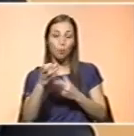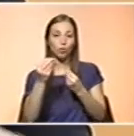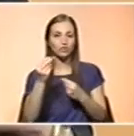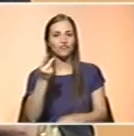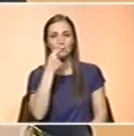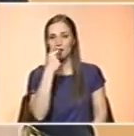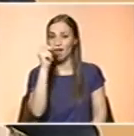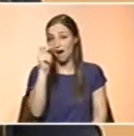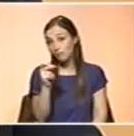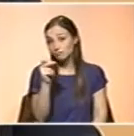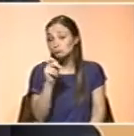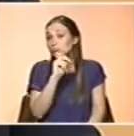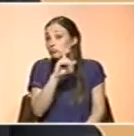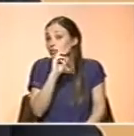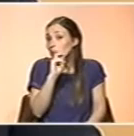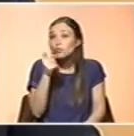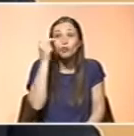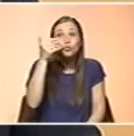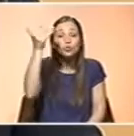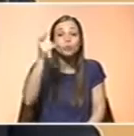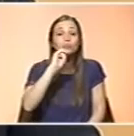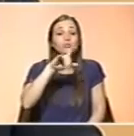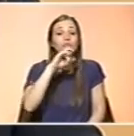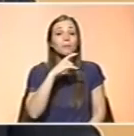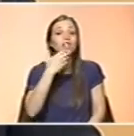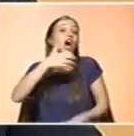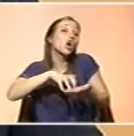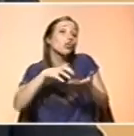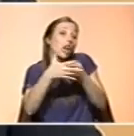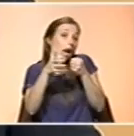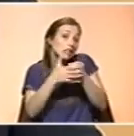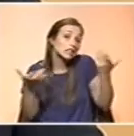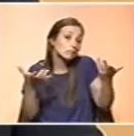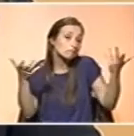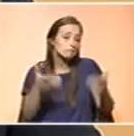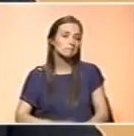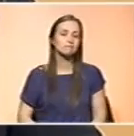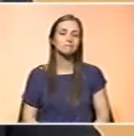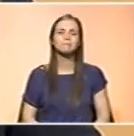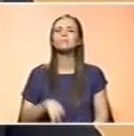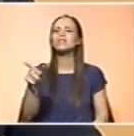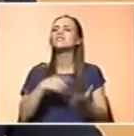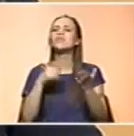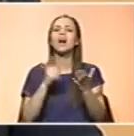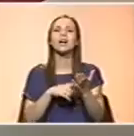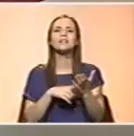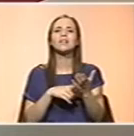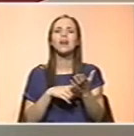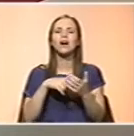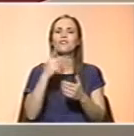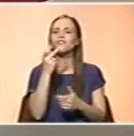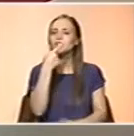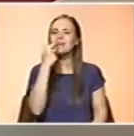E quem sabe um dia destes também não tínhamos um arroz de cor de laranja. E essa carência o que é que nos faz a vitamina A?